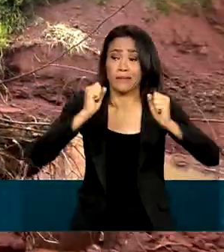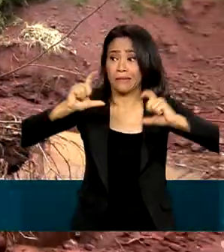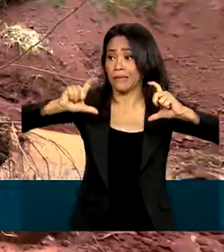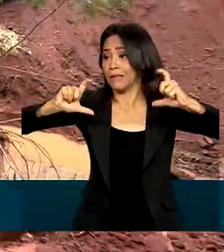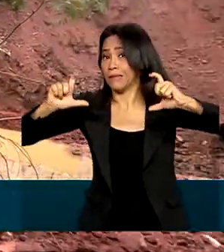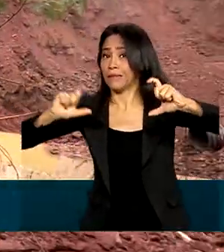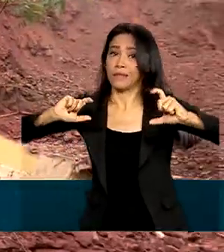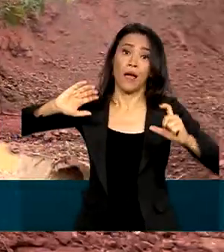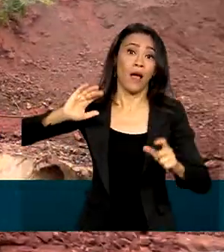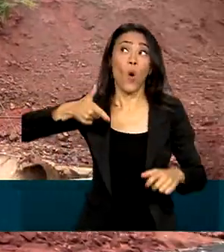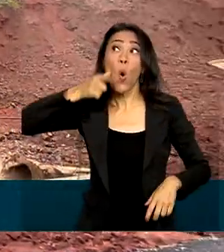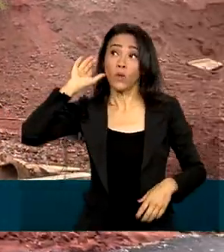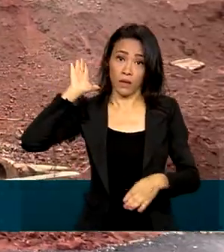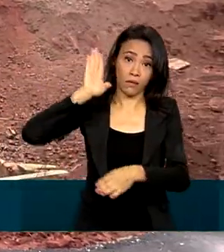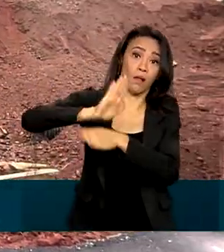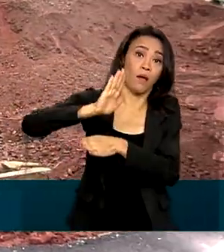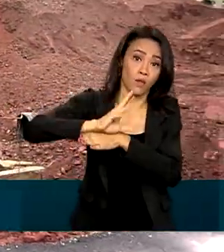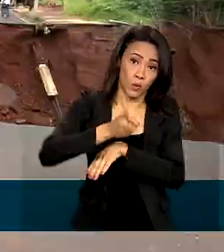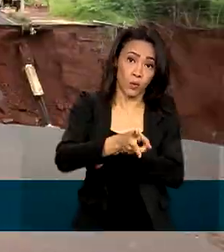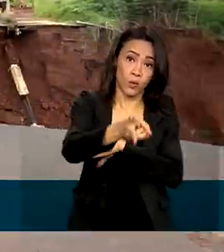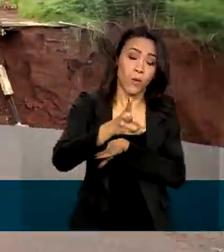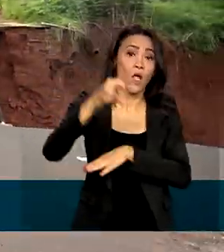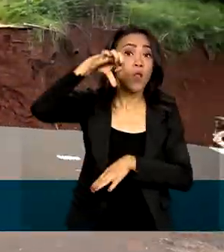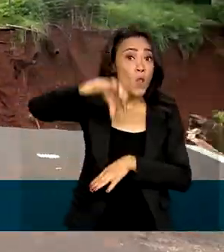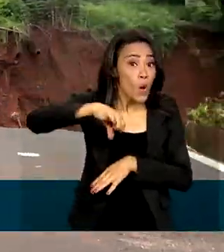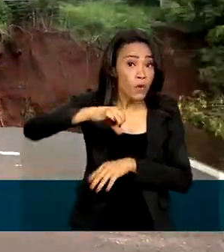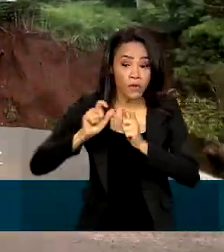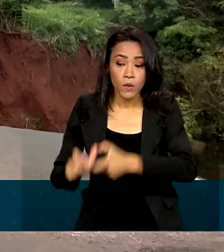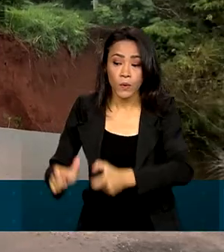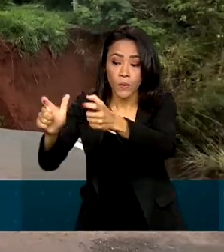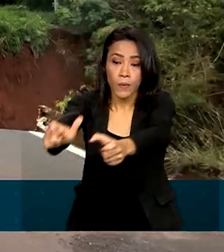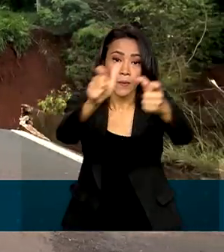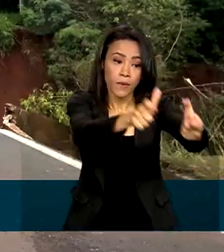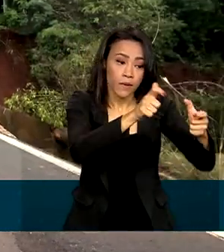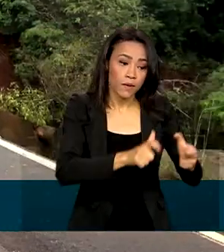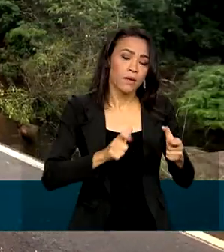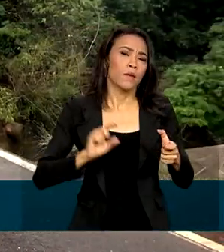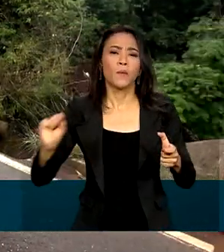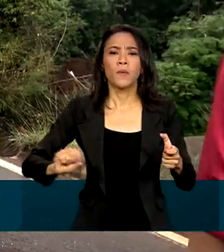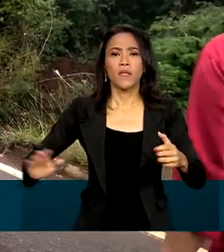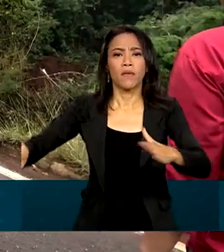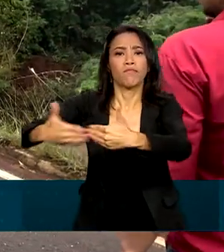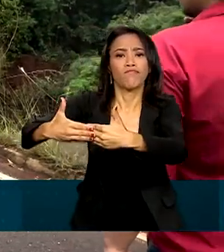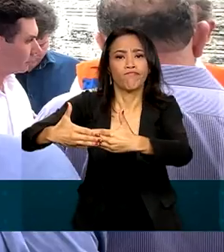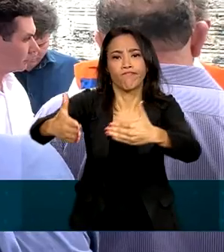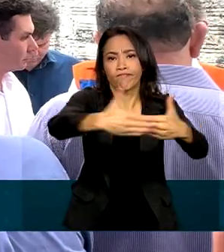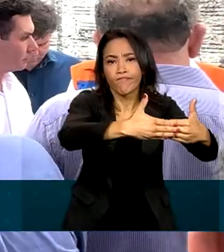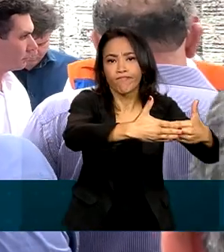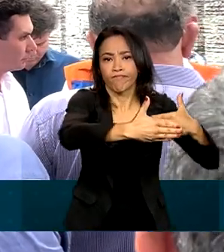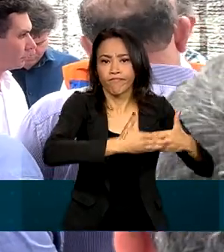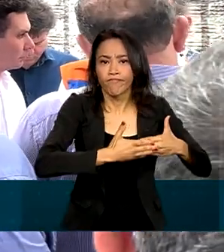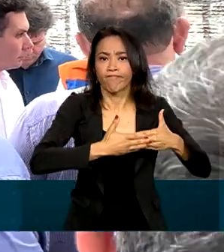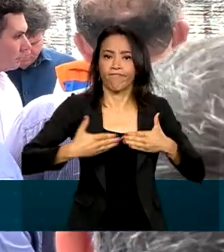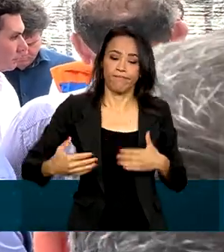alerta até o fim da tarde de ontem. Ao menos nove pontos estavam totalmente ou parcialmente interditados. Segundo